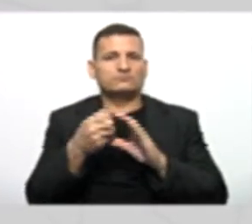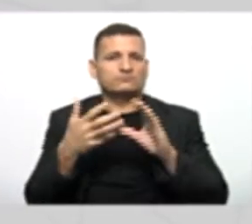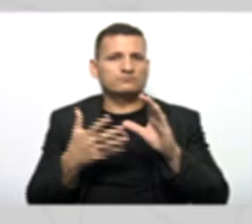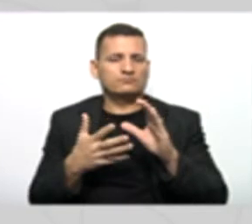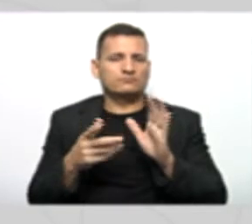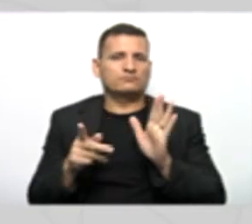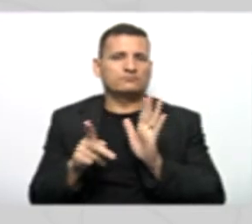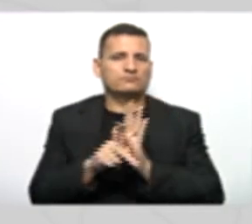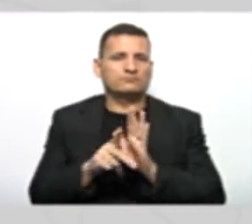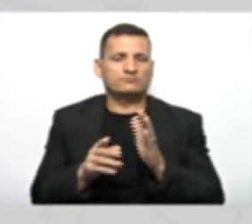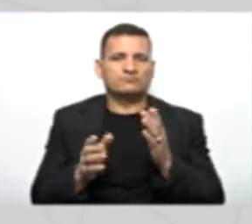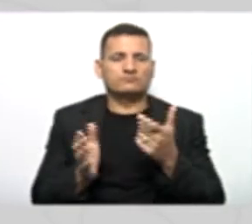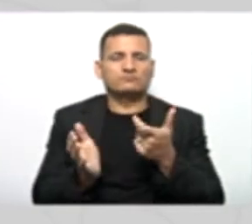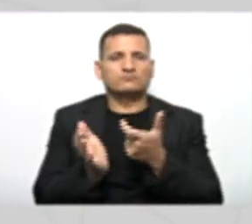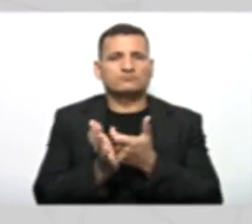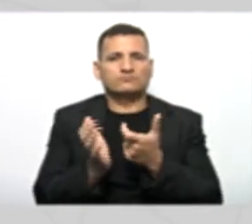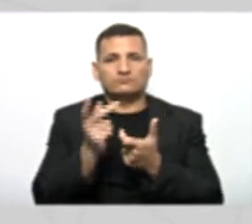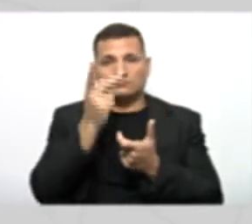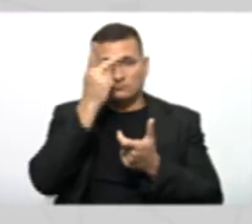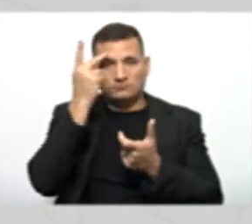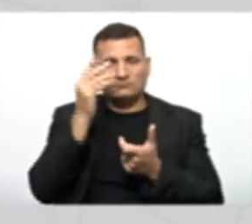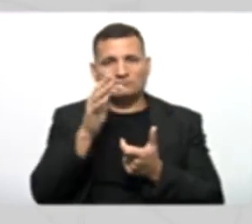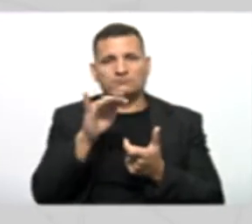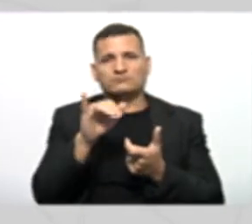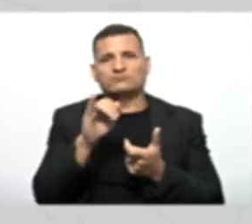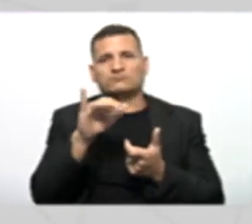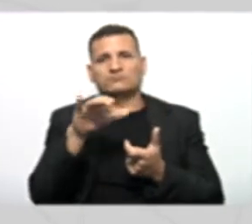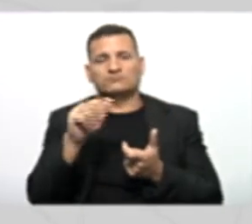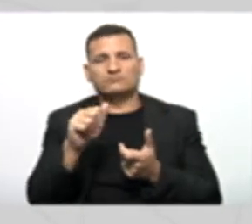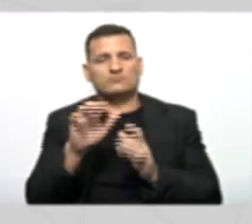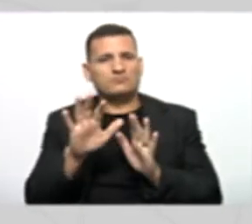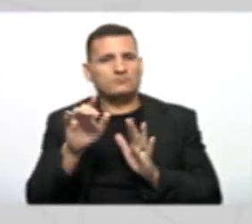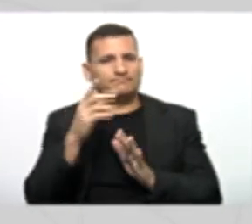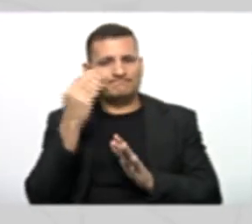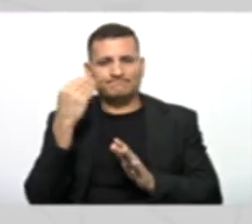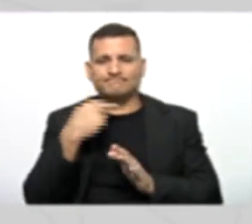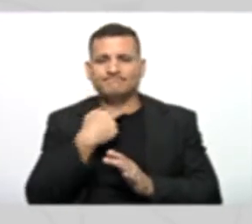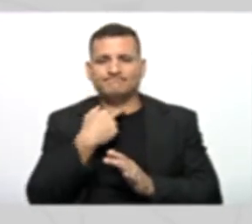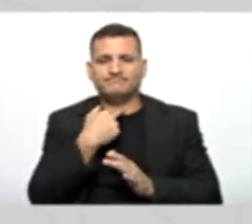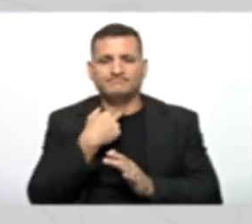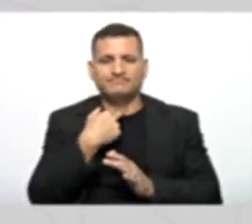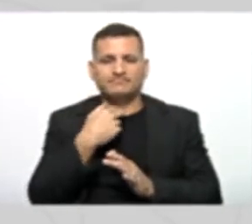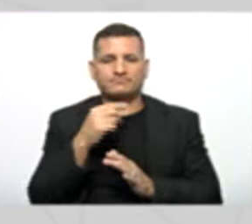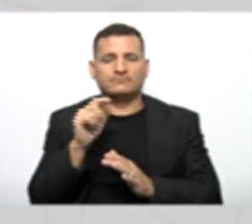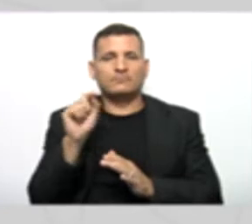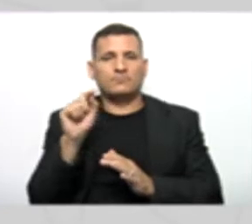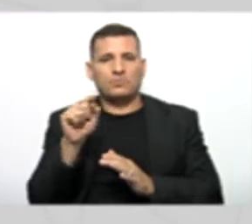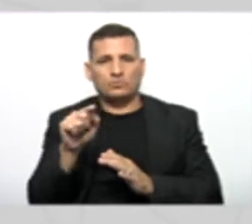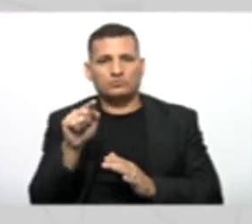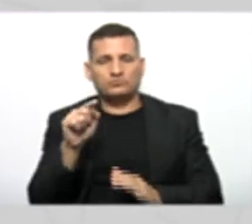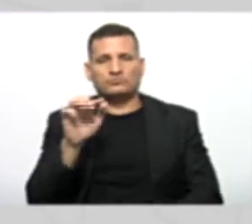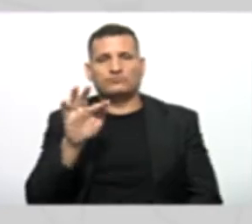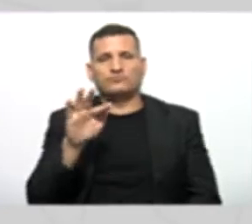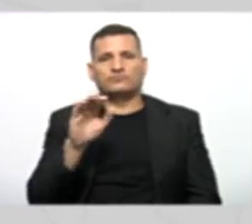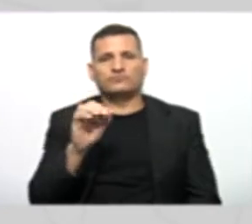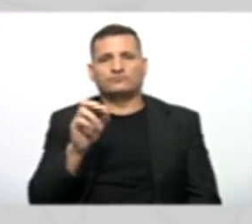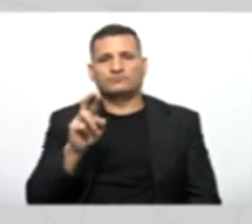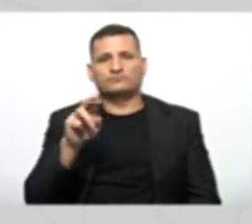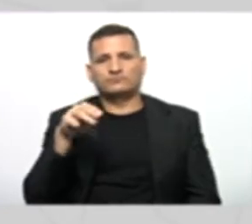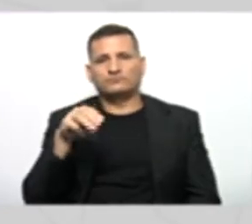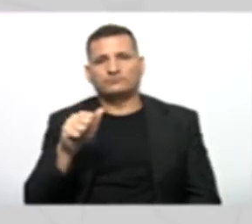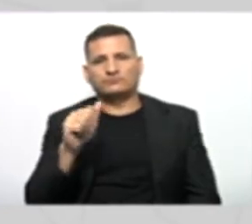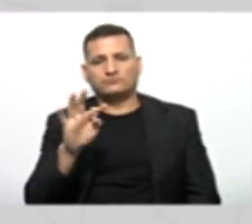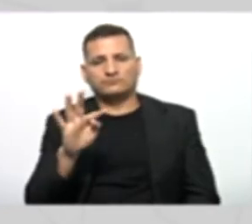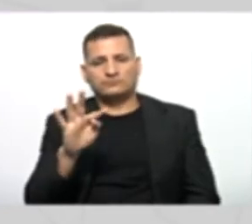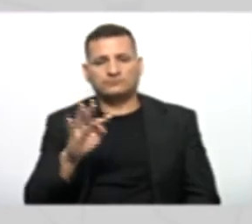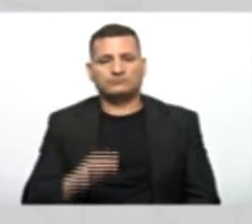Referentes Ao objeto Pessoa física Mas você não pode esquecer do que? Do nosso ponto Format Depois da aspas Aqui, ó